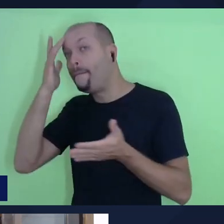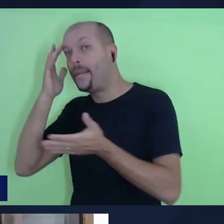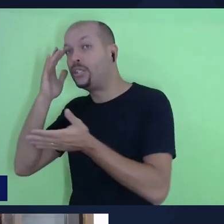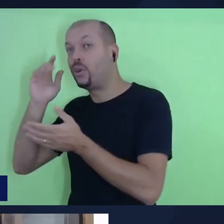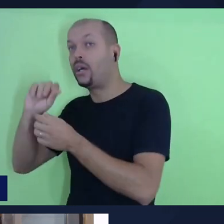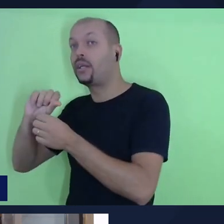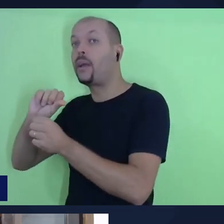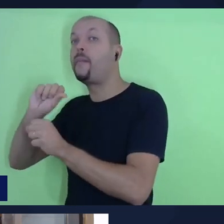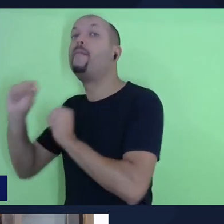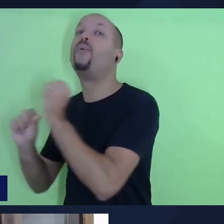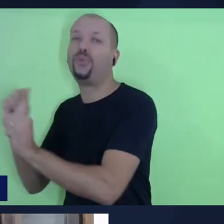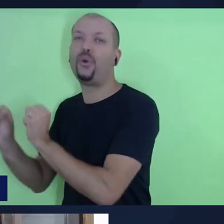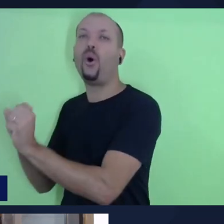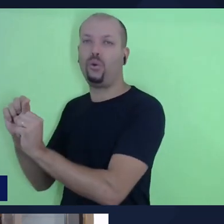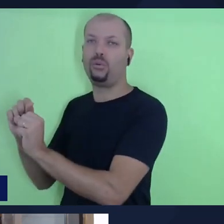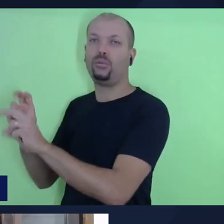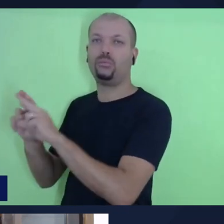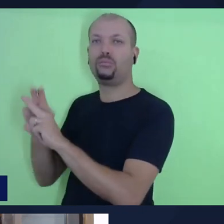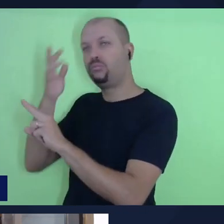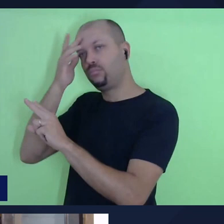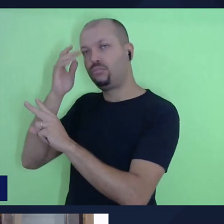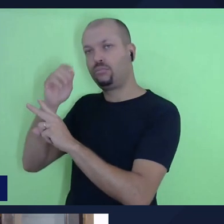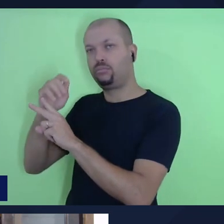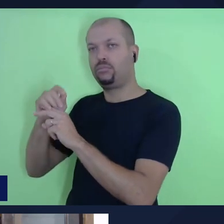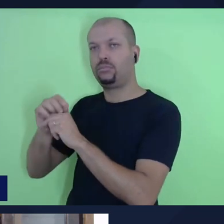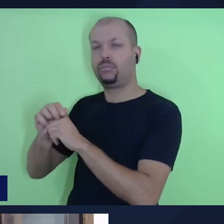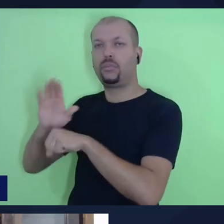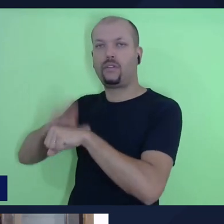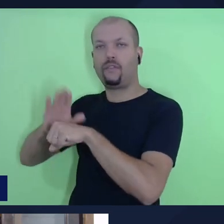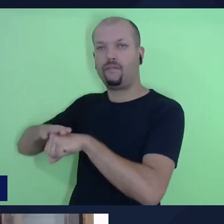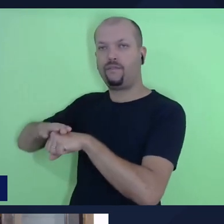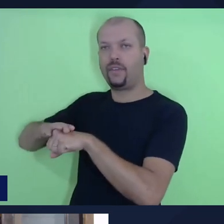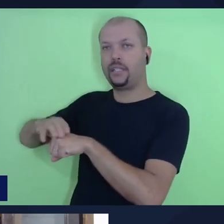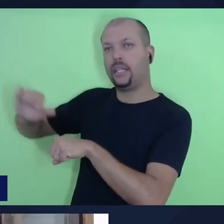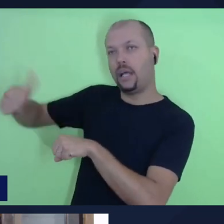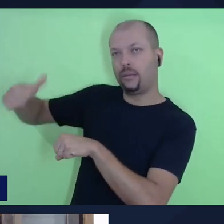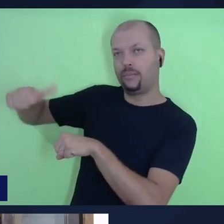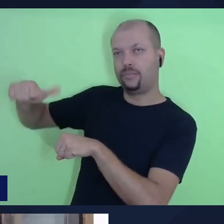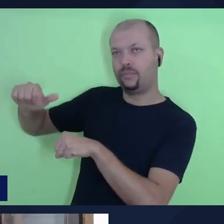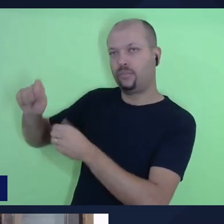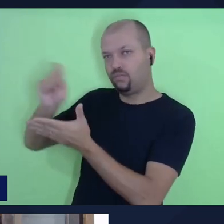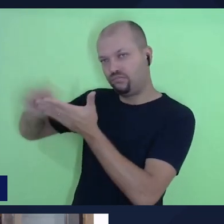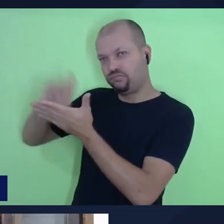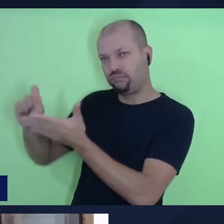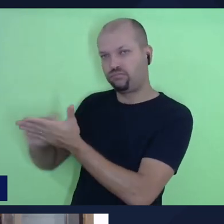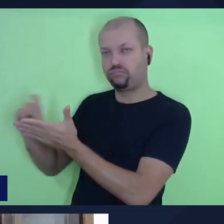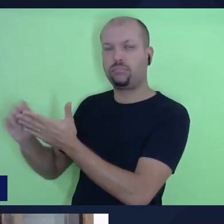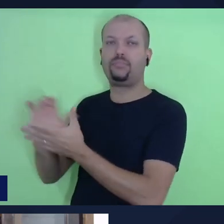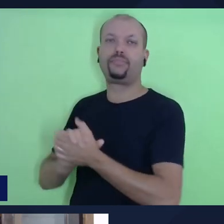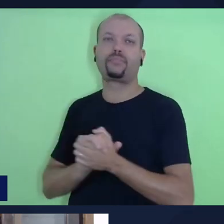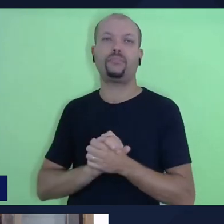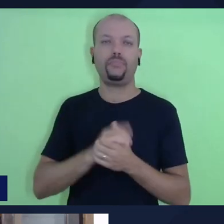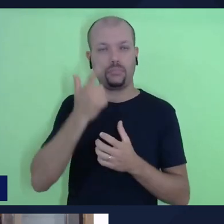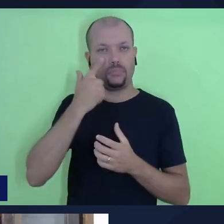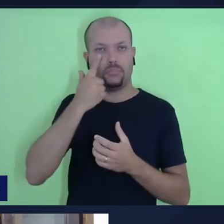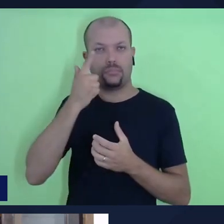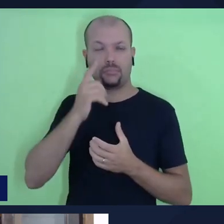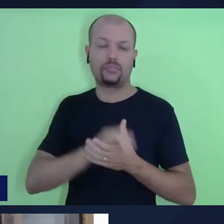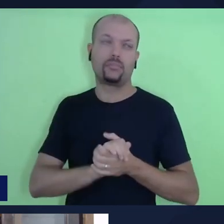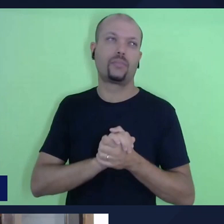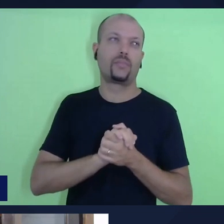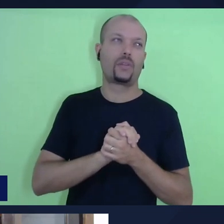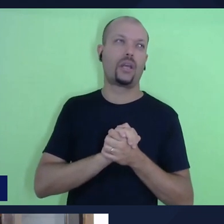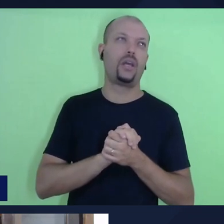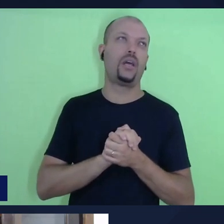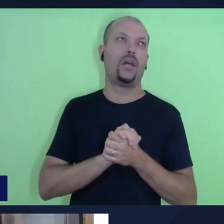sofreu. Mas olhando a lição como um todo, olhando a lição, né, que nós está numerada aqui como lição dois, e ela